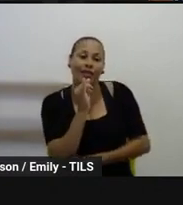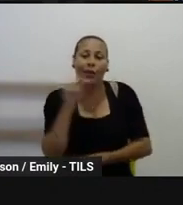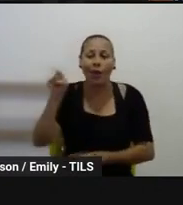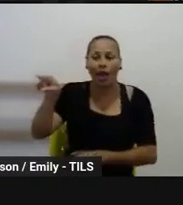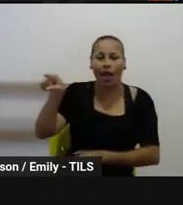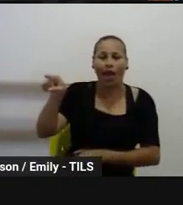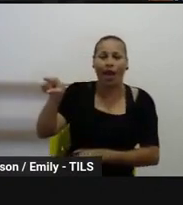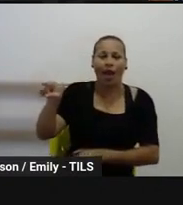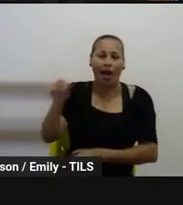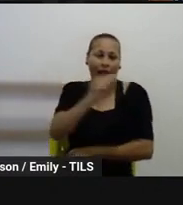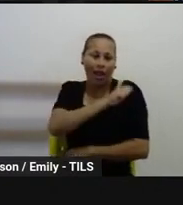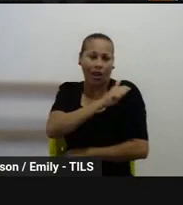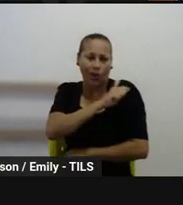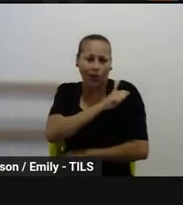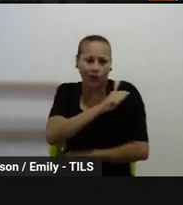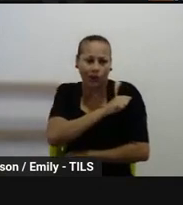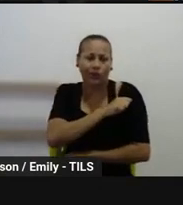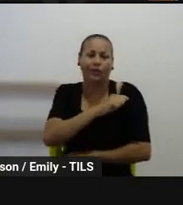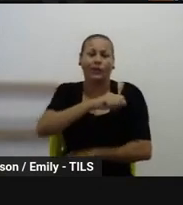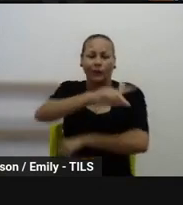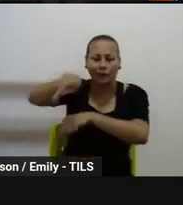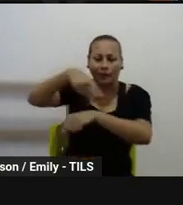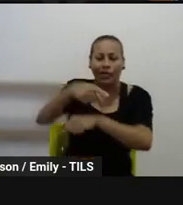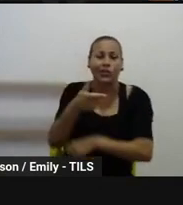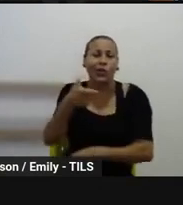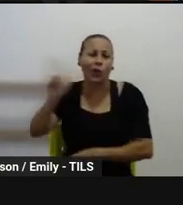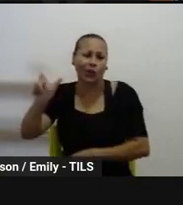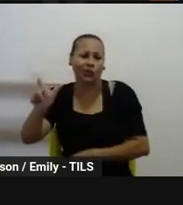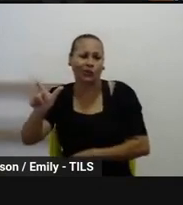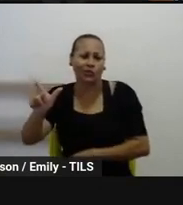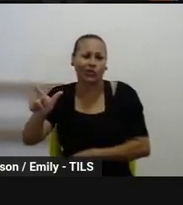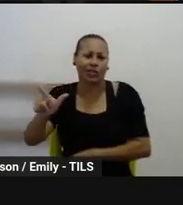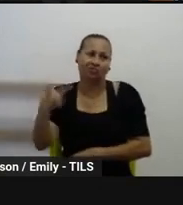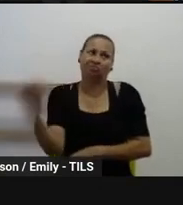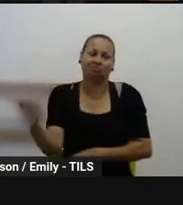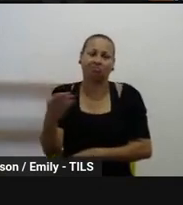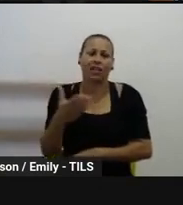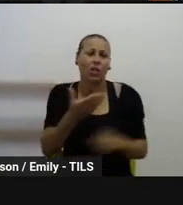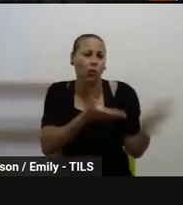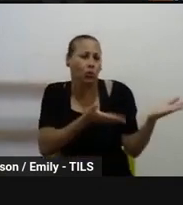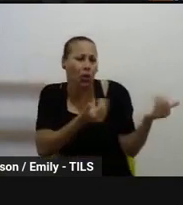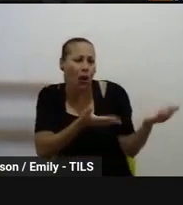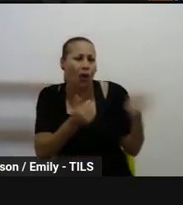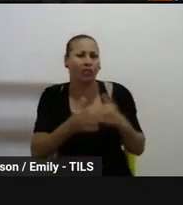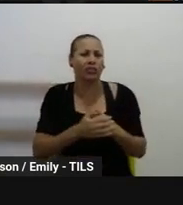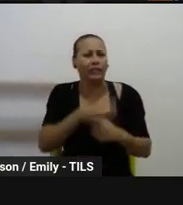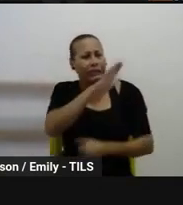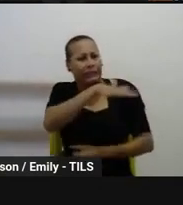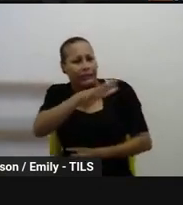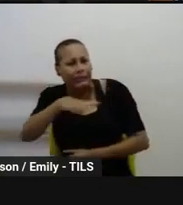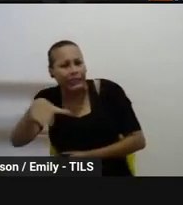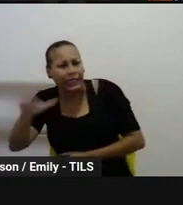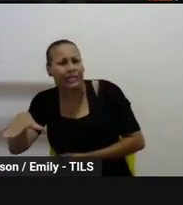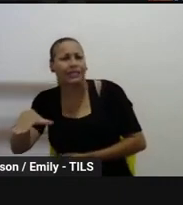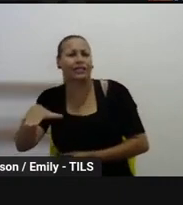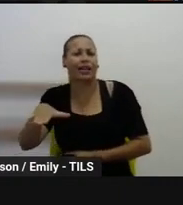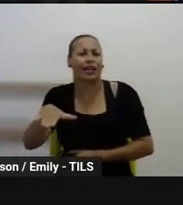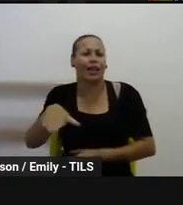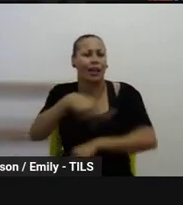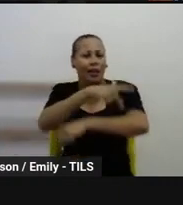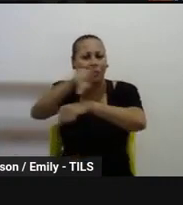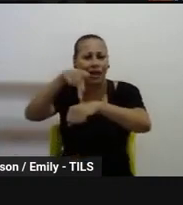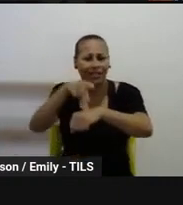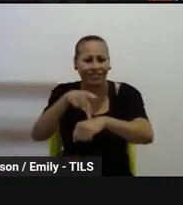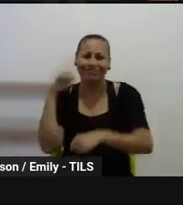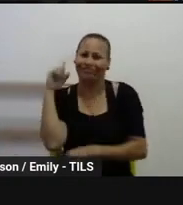porque, pensem, essas crianças, adolescentes e jovens que ingressam na nossa rede, muitas vezes